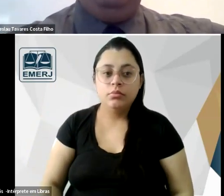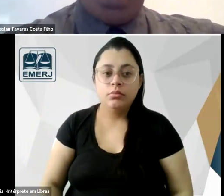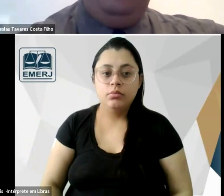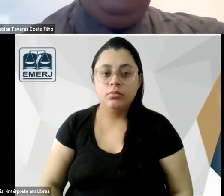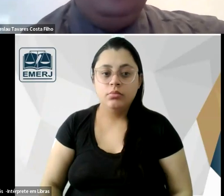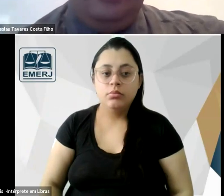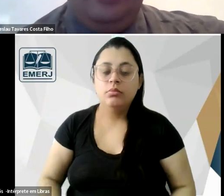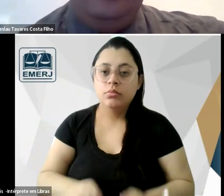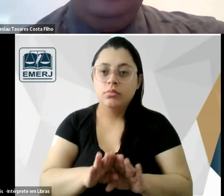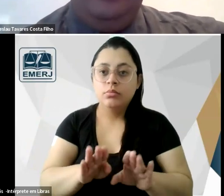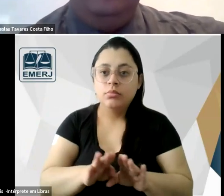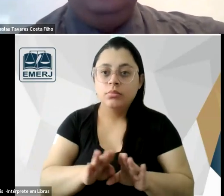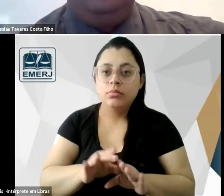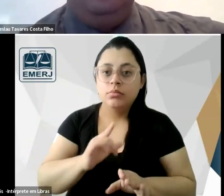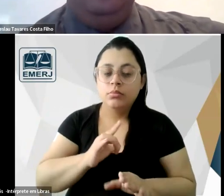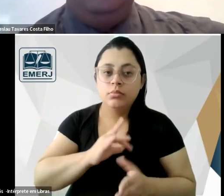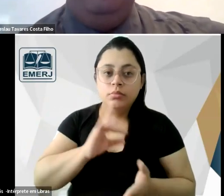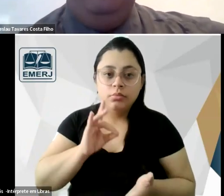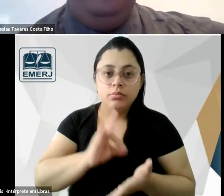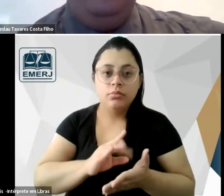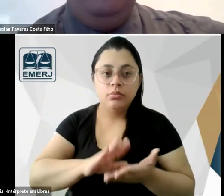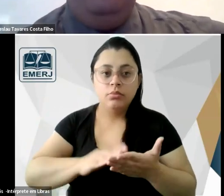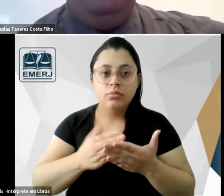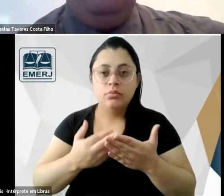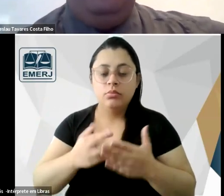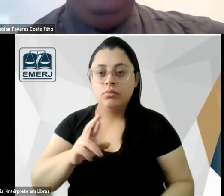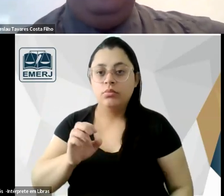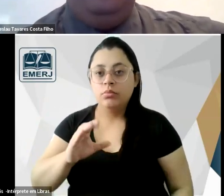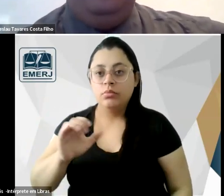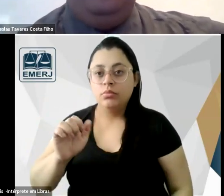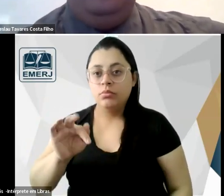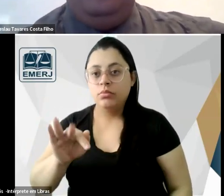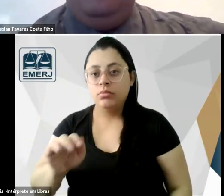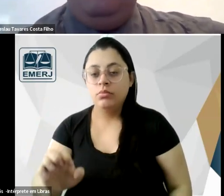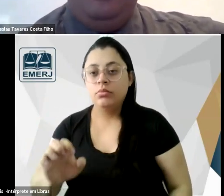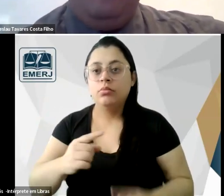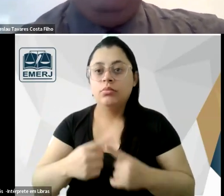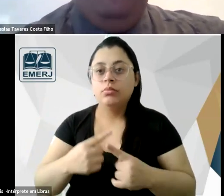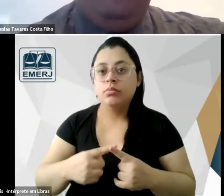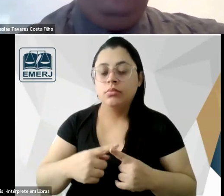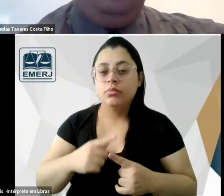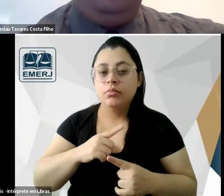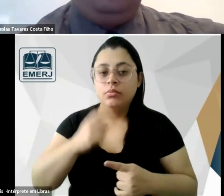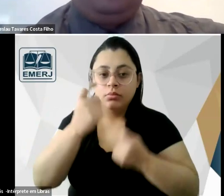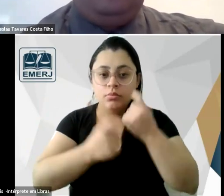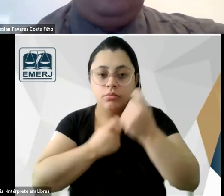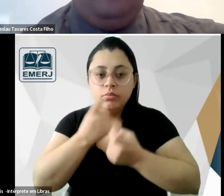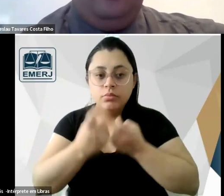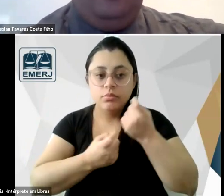também vem com uma certa criticidade essa escola do Recife porque me preocupa